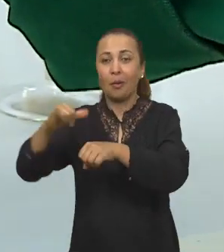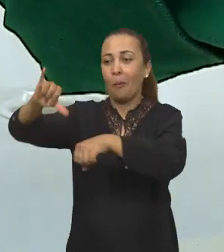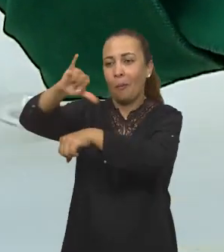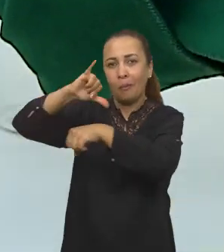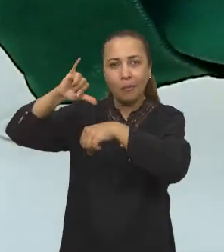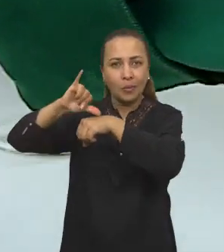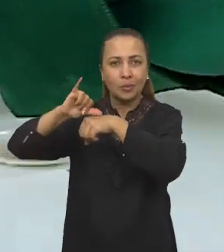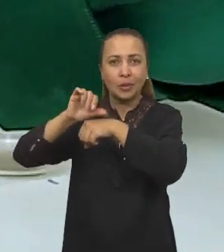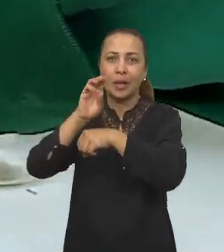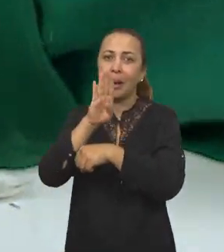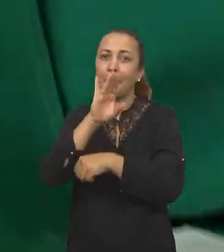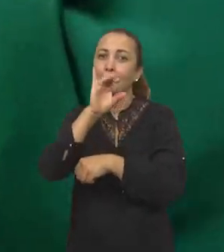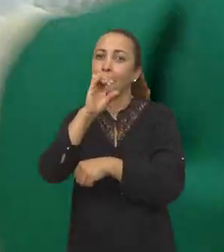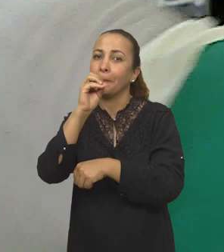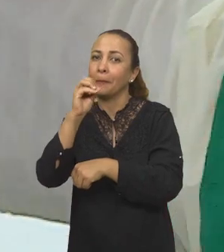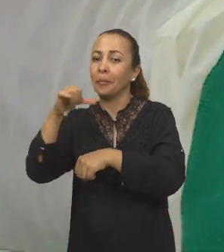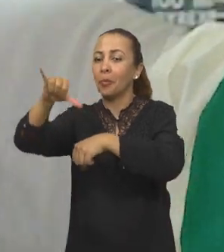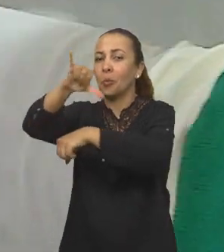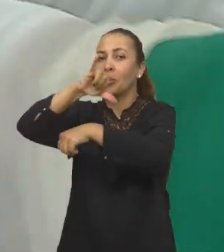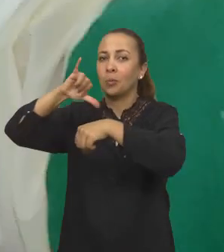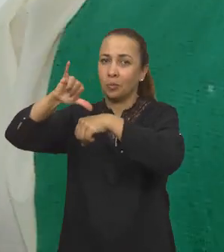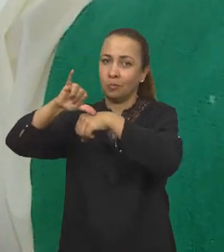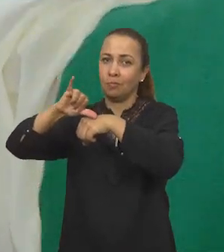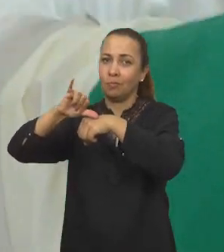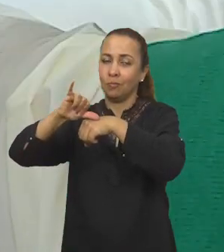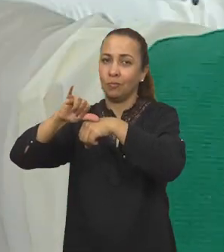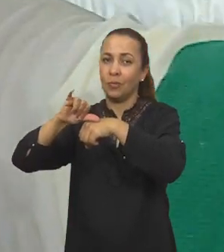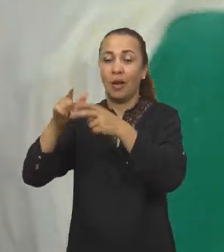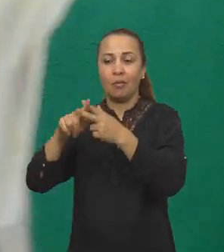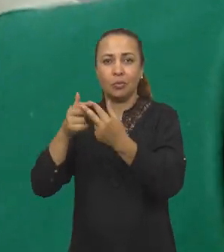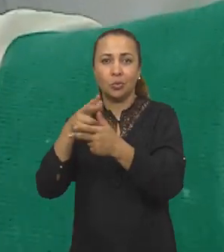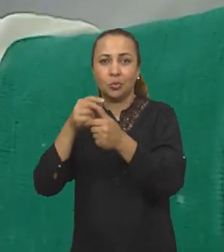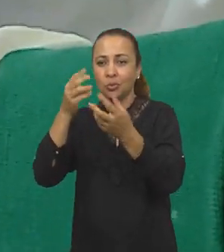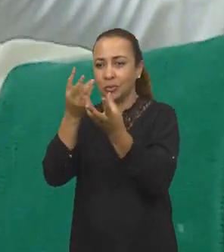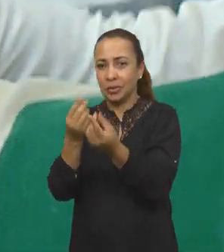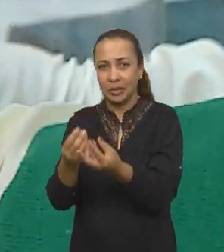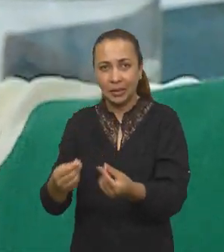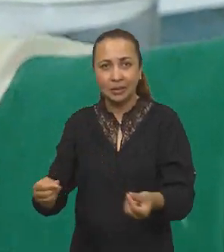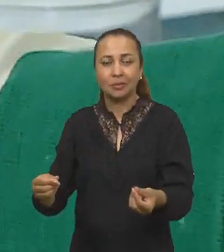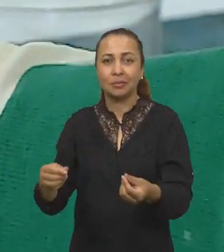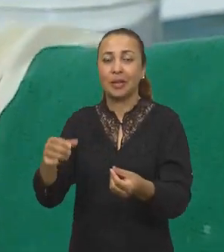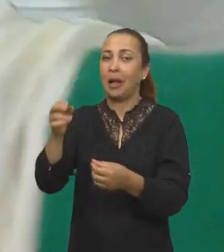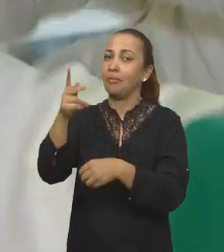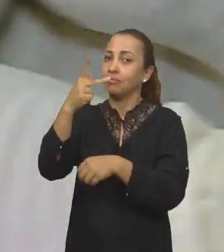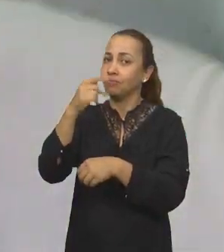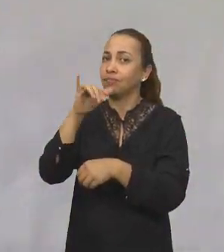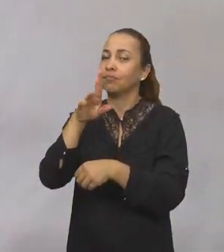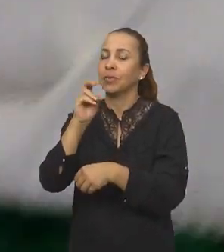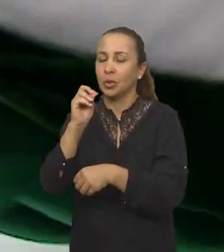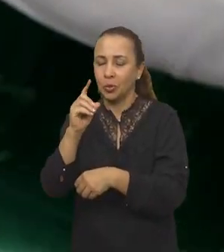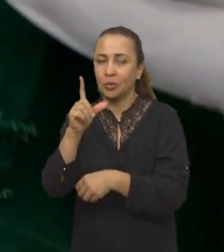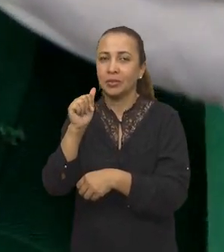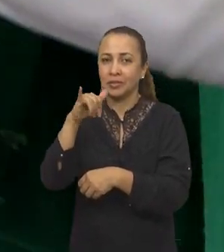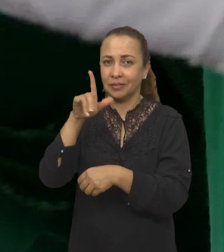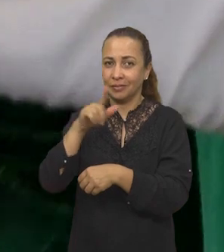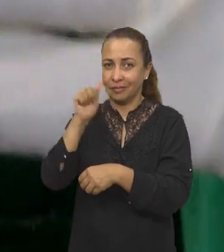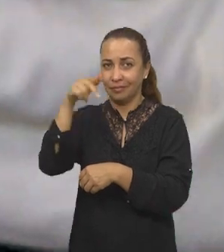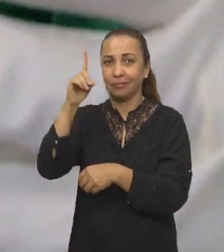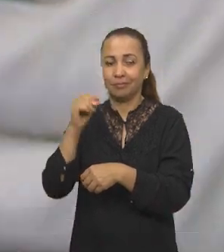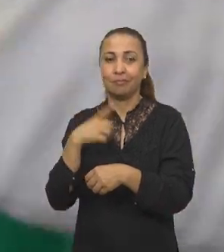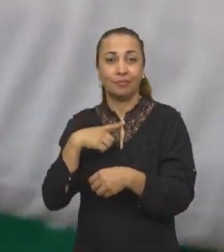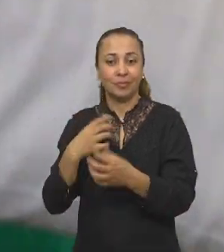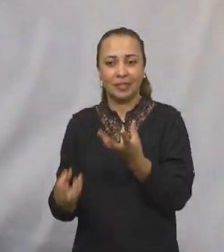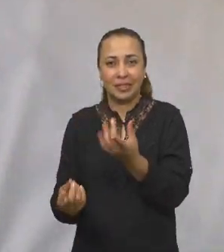que a gente chama de bioóleo. Então, o bioóleo é o produto líquido da pirólise. Então, quando o material é pirólisado, ele é